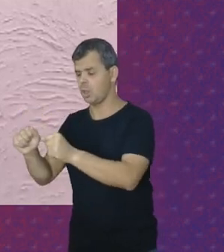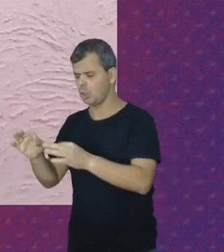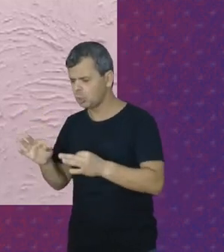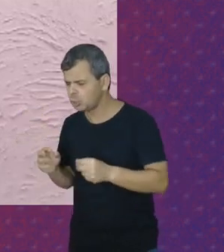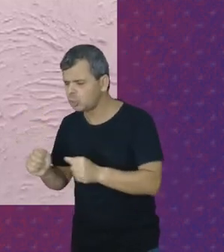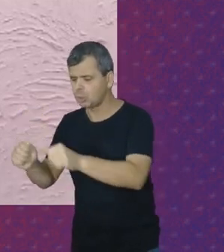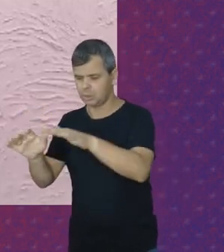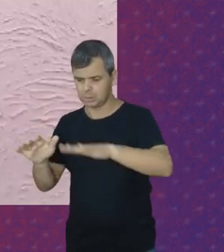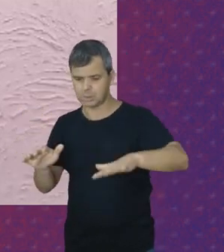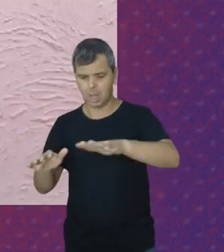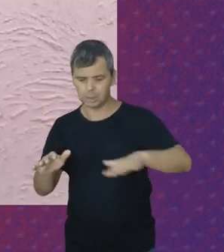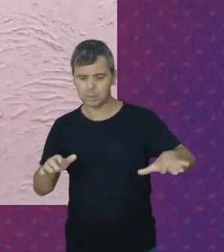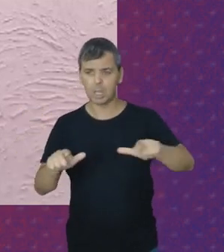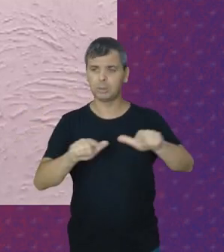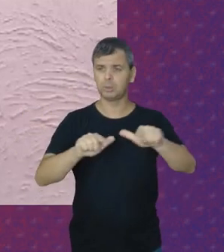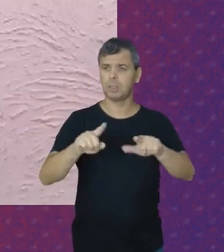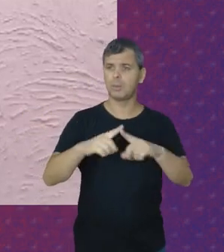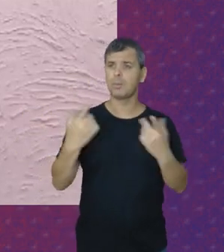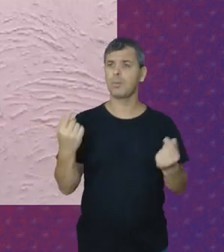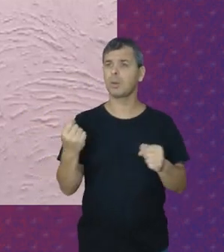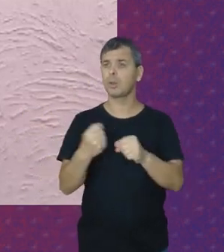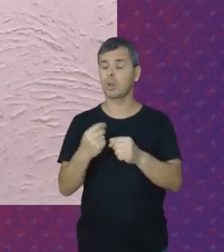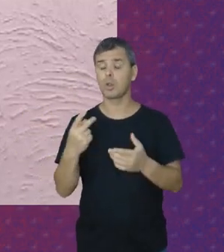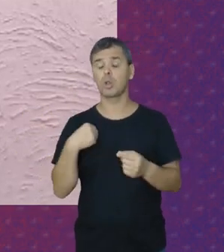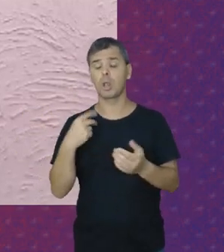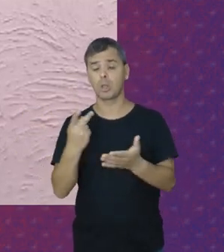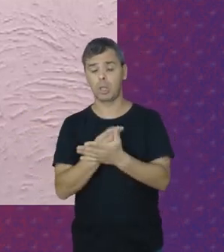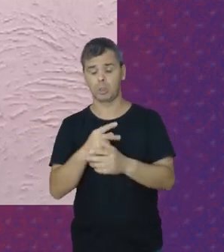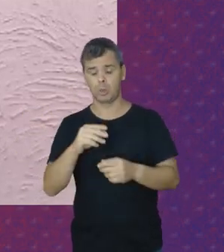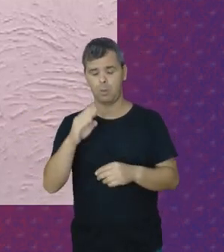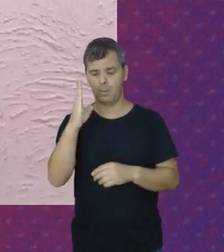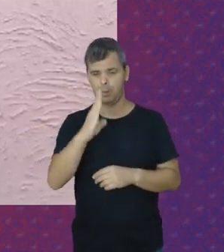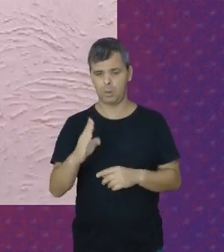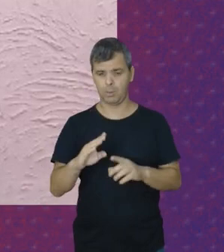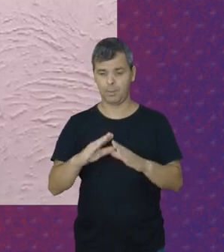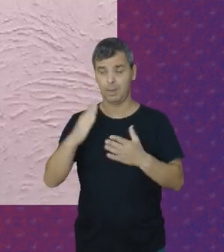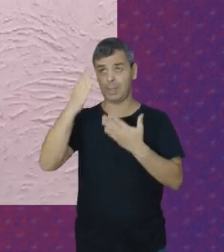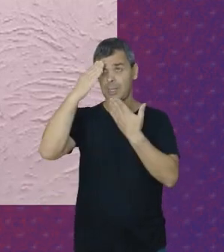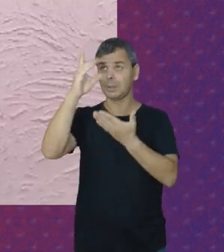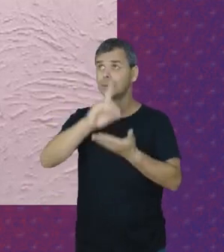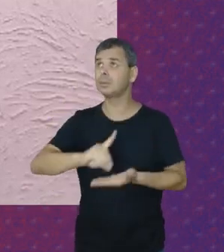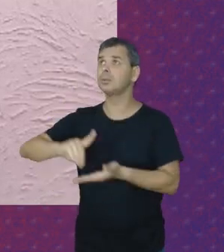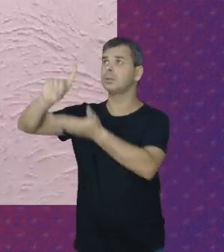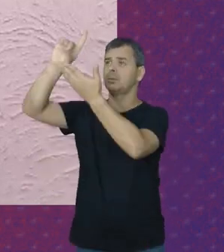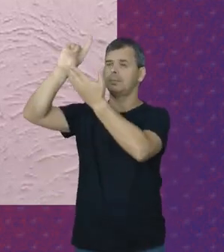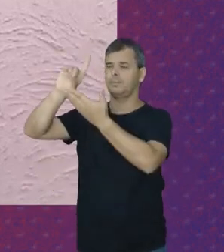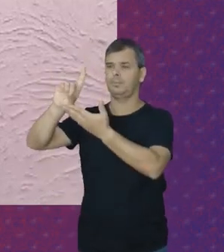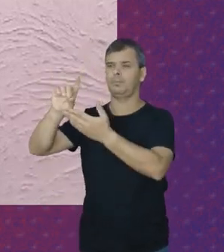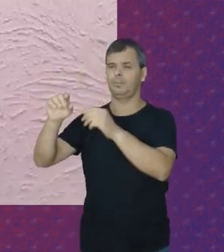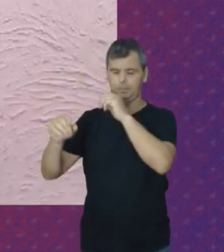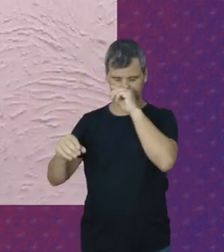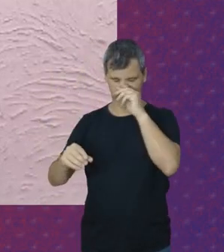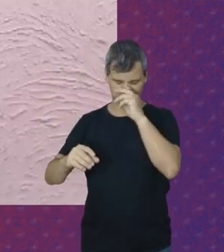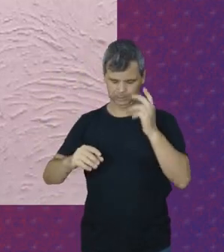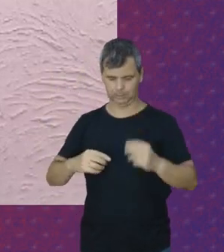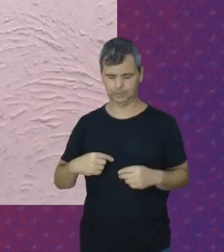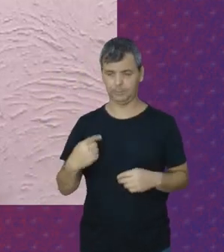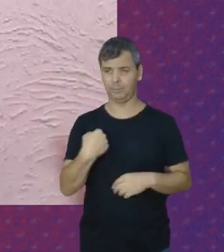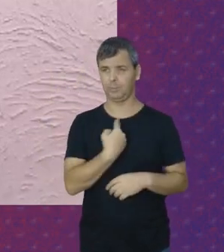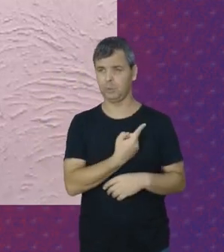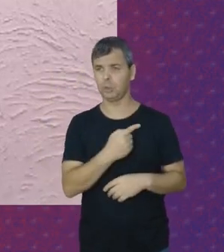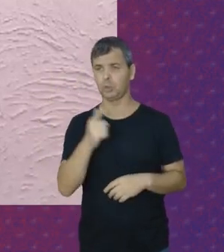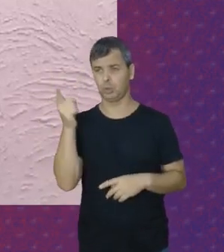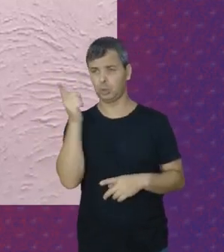as categorias Devido ao momento Que estamos passando Mas graças a Deus Está sendo Nós estamos